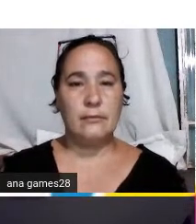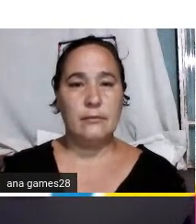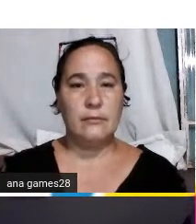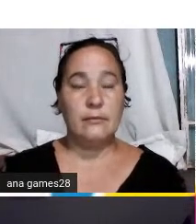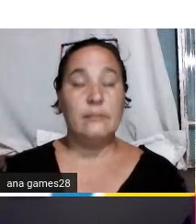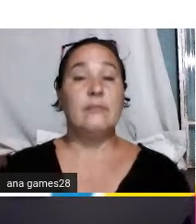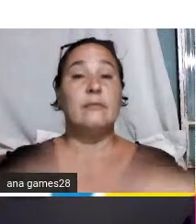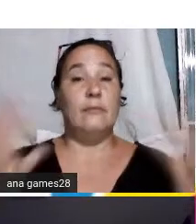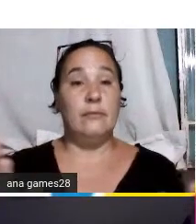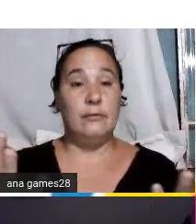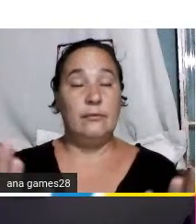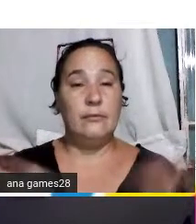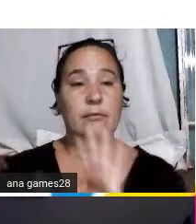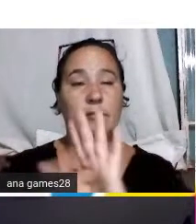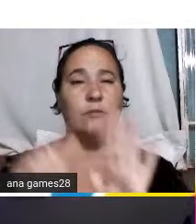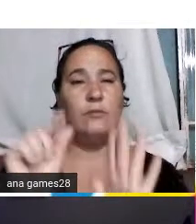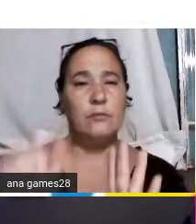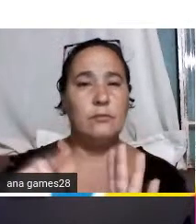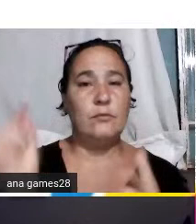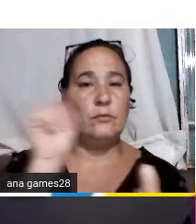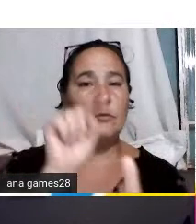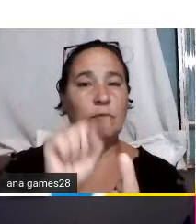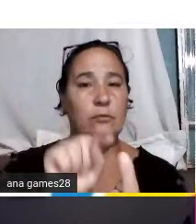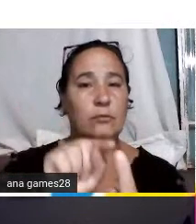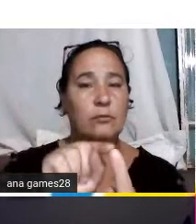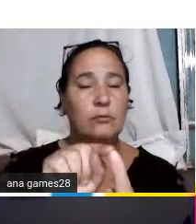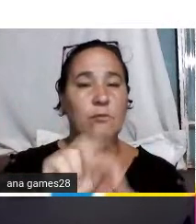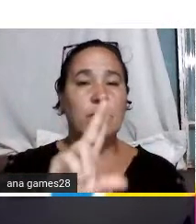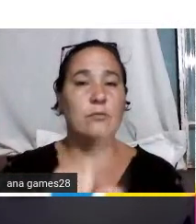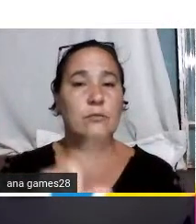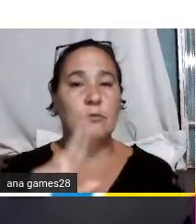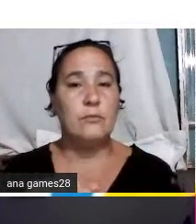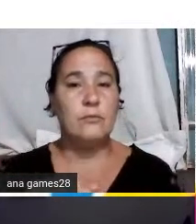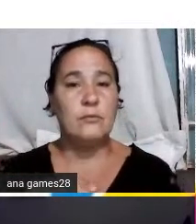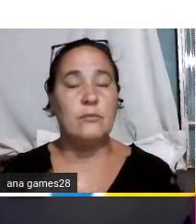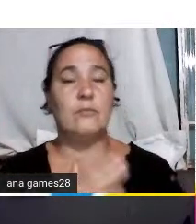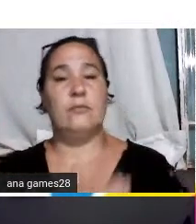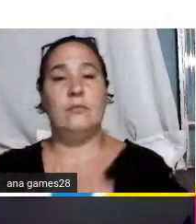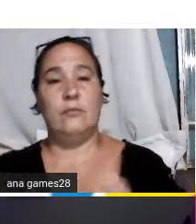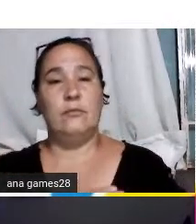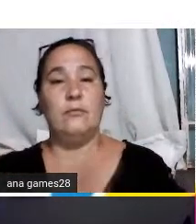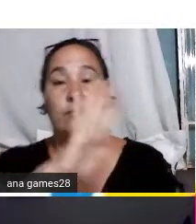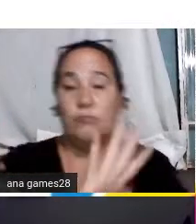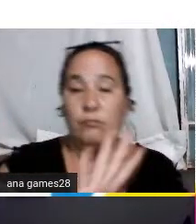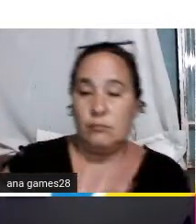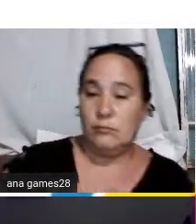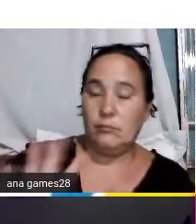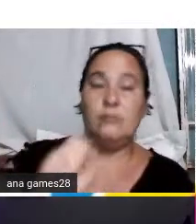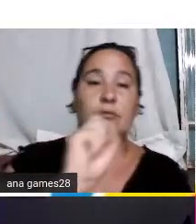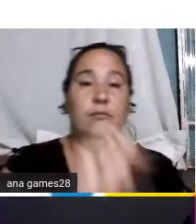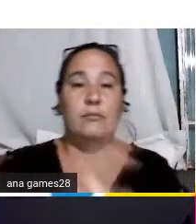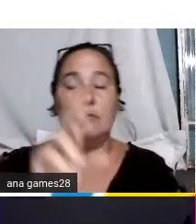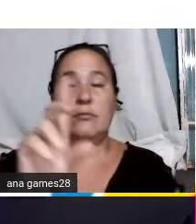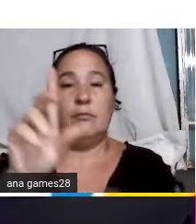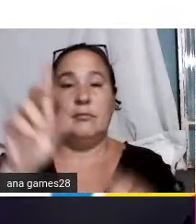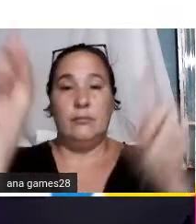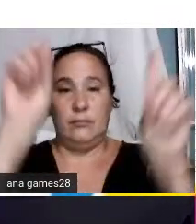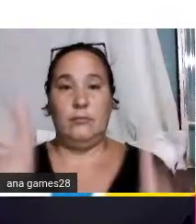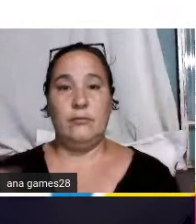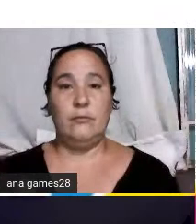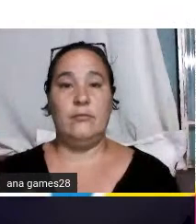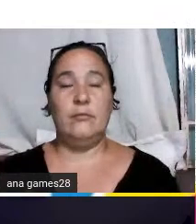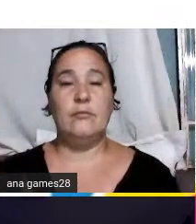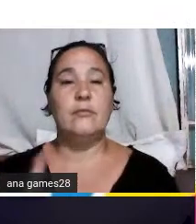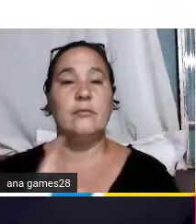Então apresentar um pouco dos objetivos do nosso aplicativo a gente gostaria de mapear as vagas para pessoas com deficiência física na